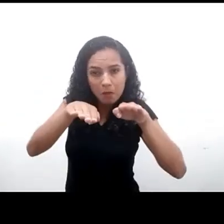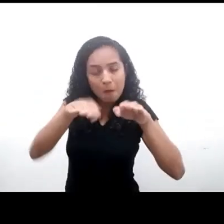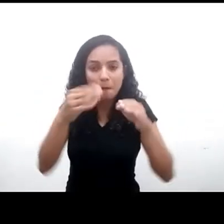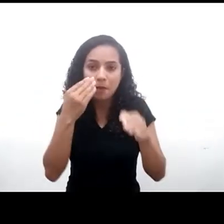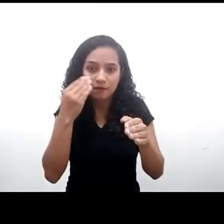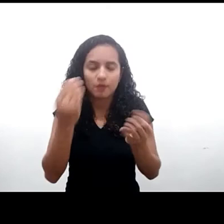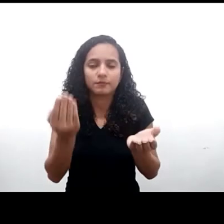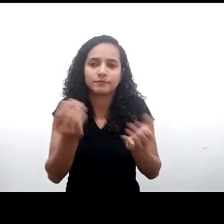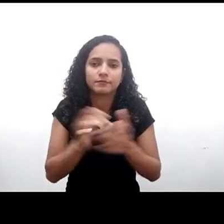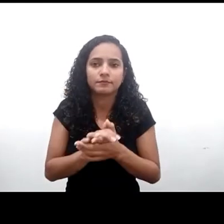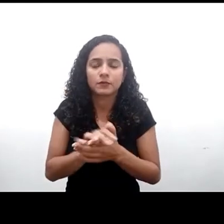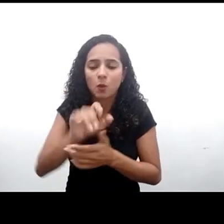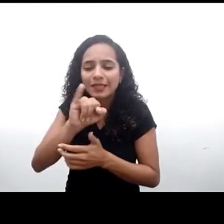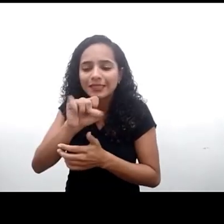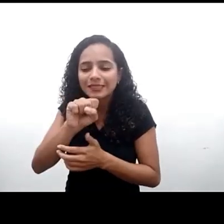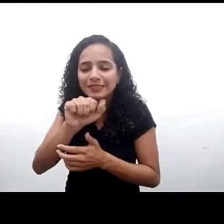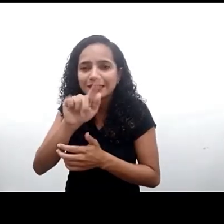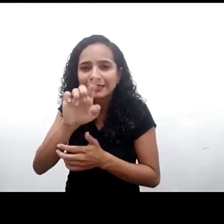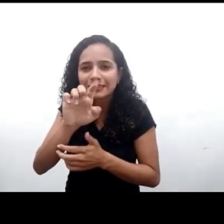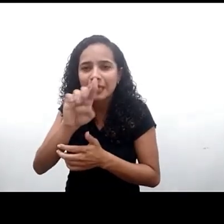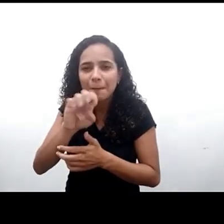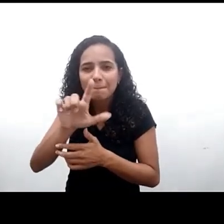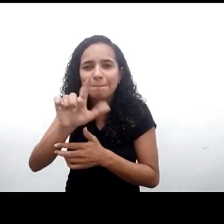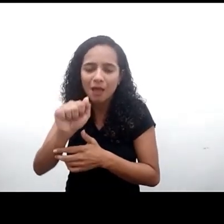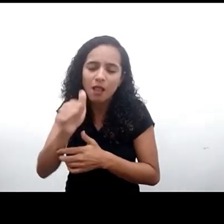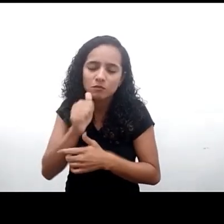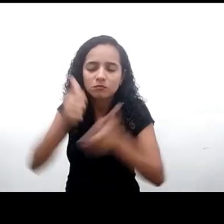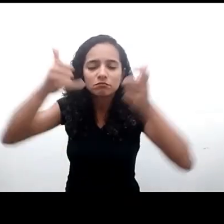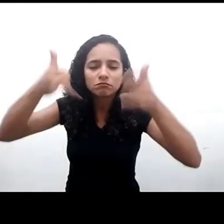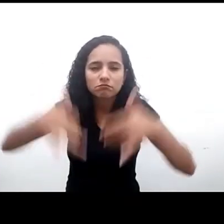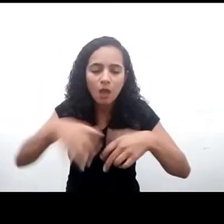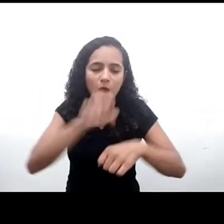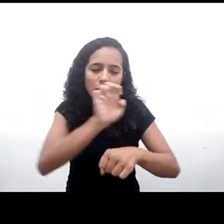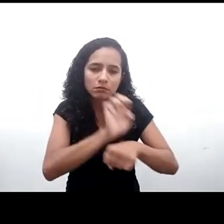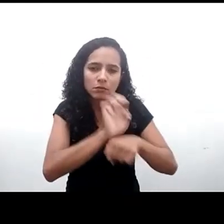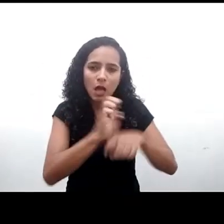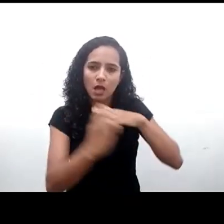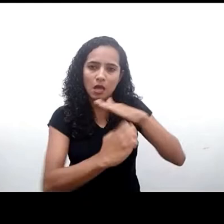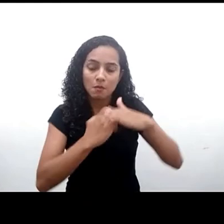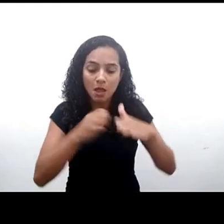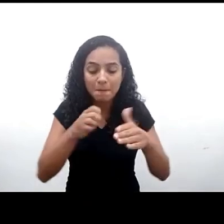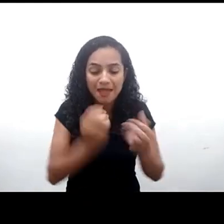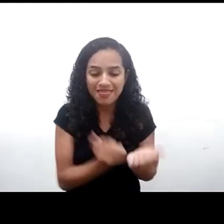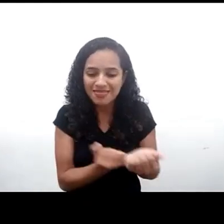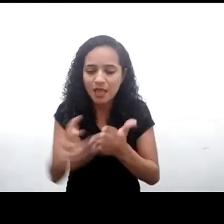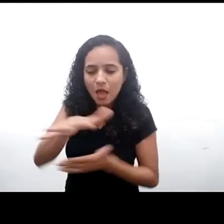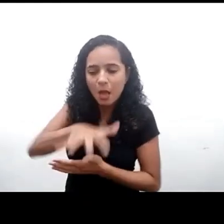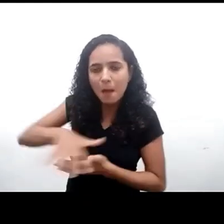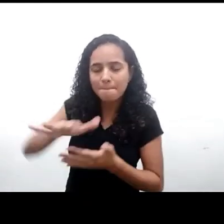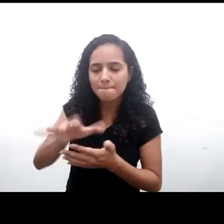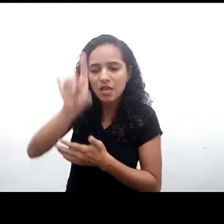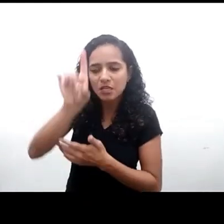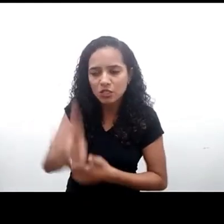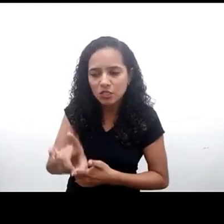Isabela falou sobre o papel dos estados e das empresas para promover o ambiente digital e respeitar os direitos de